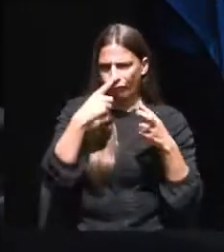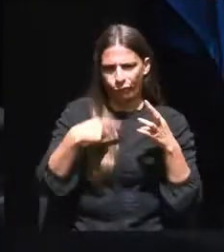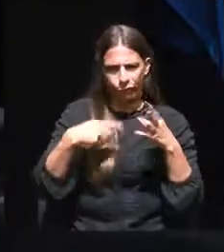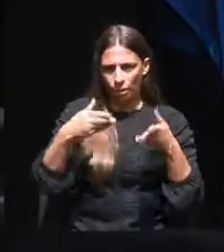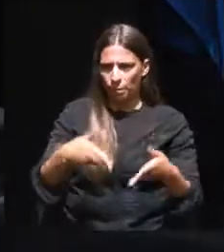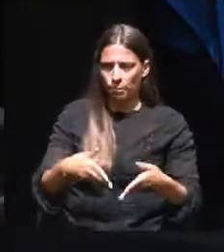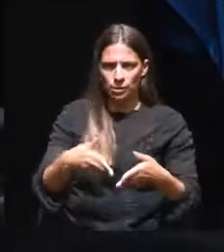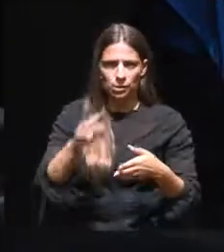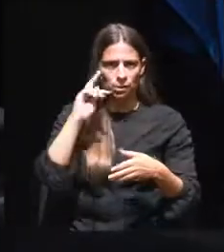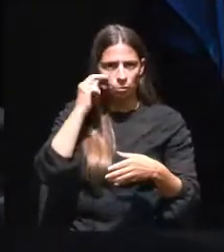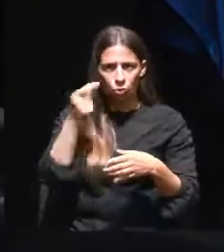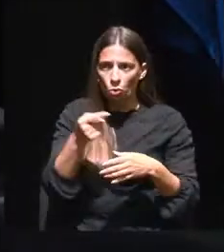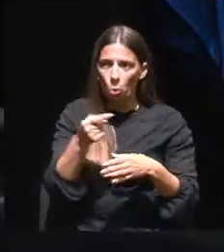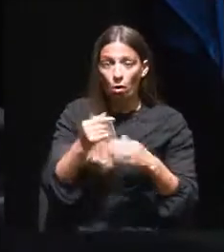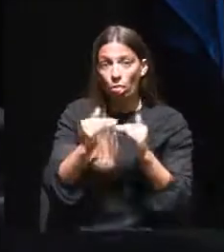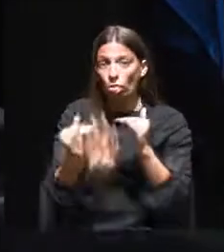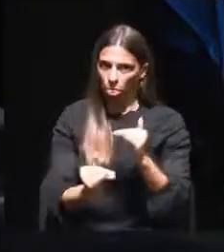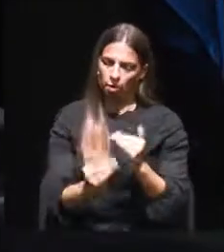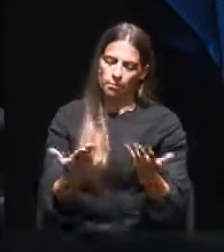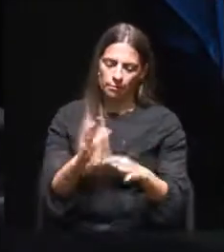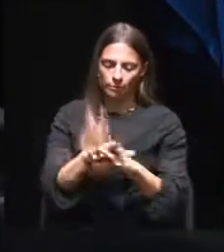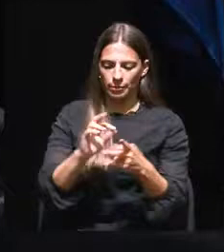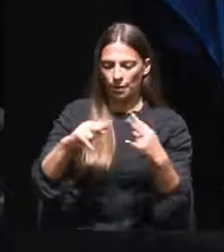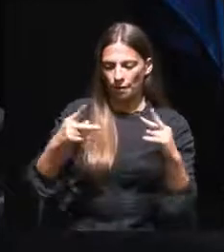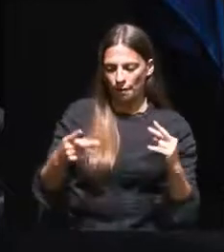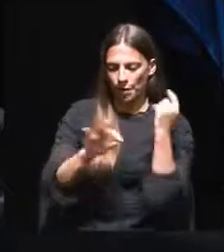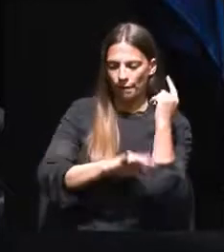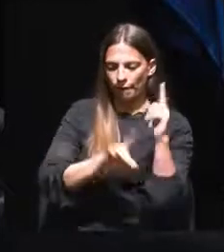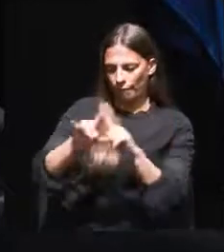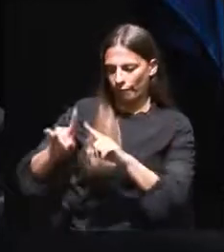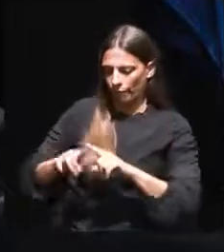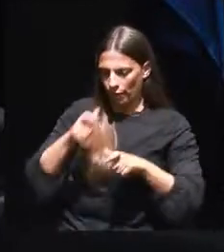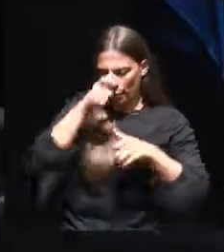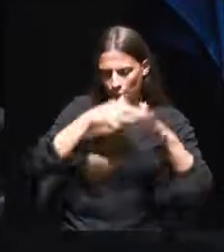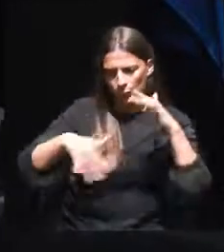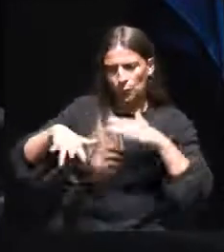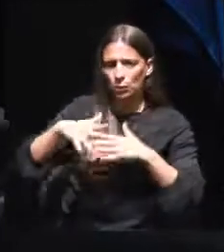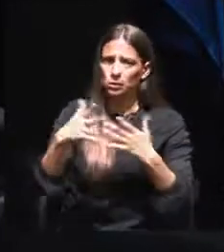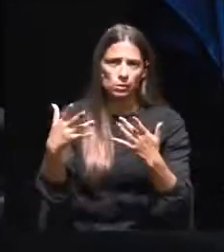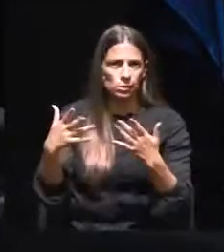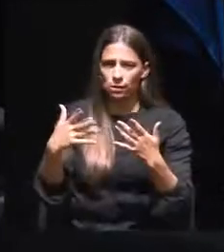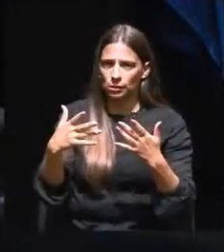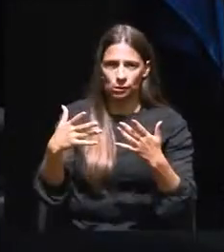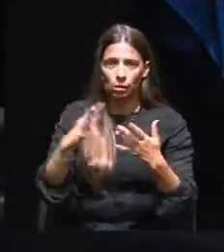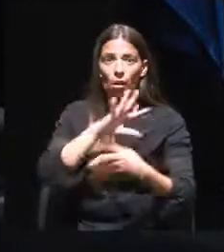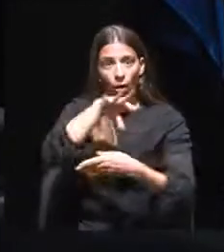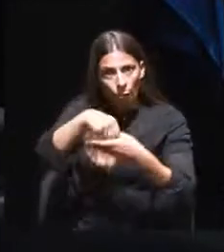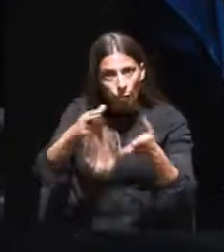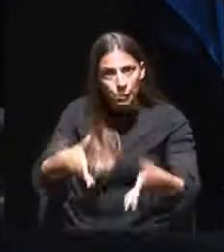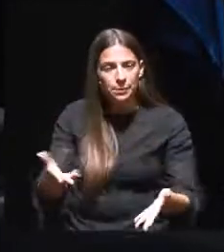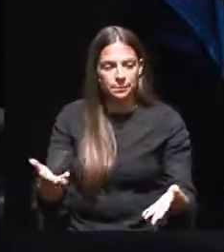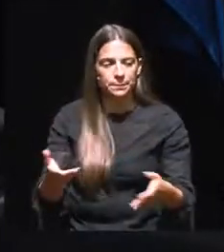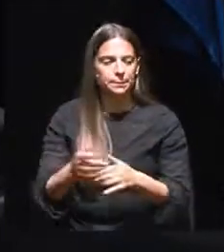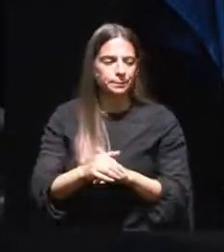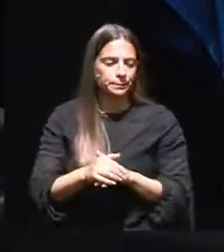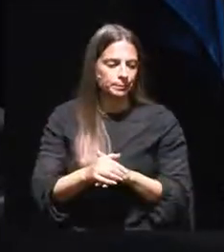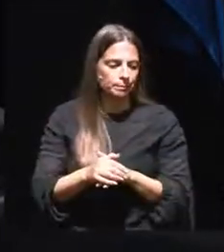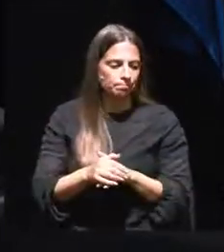negativos. Nesse sentido, a Câmara Municipal de Lisboa, as juntas de freguesia e a população não podem deixar de ser envolvidas.